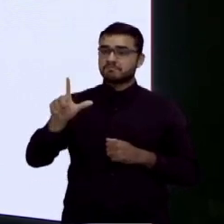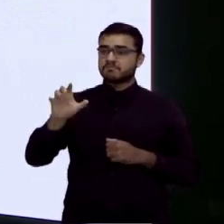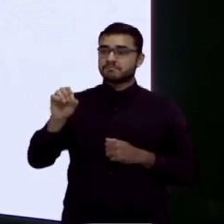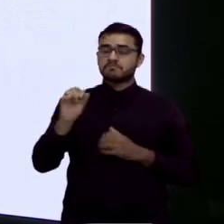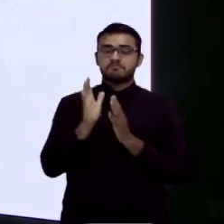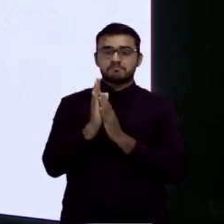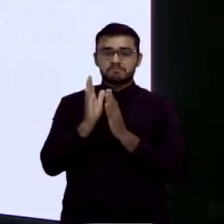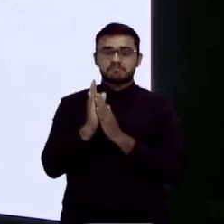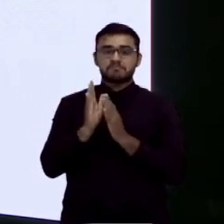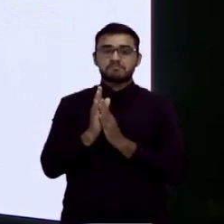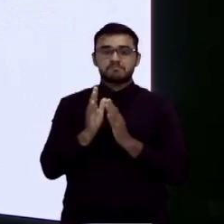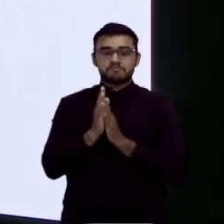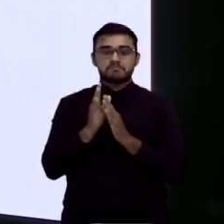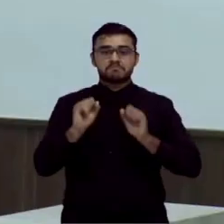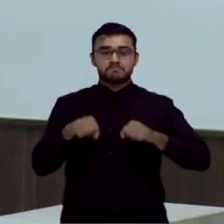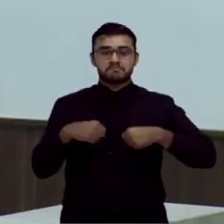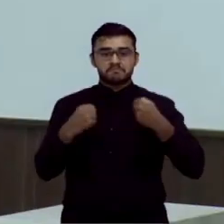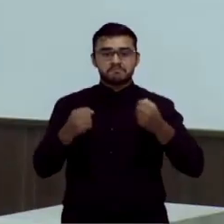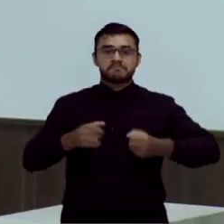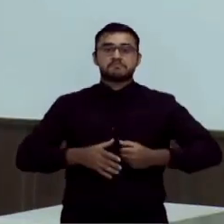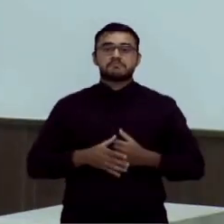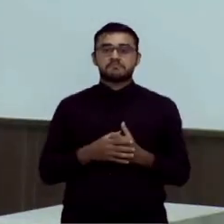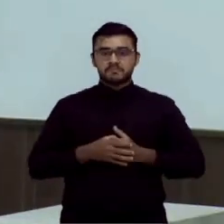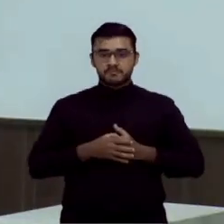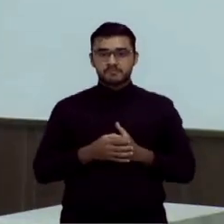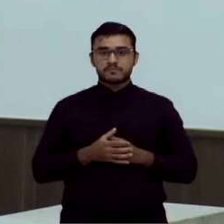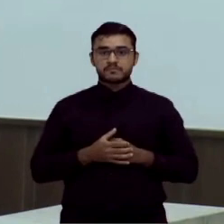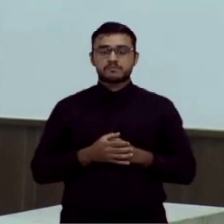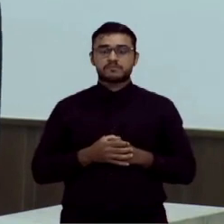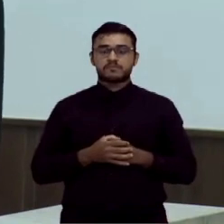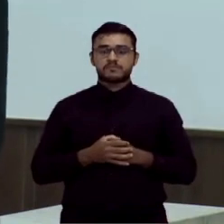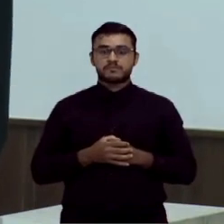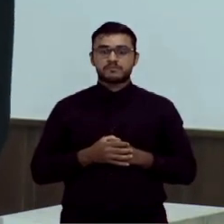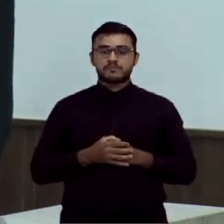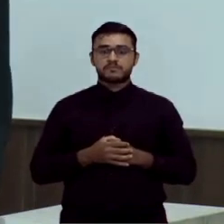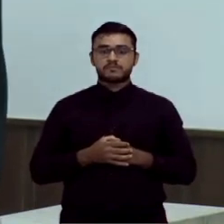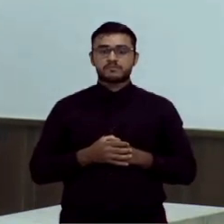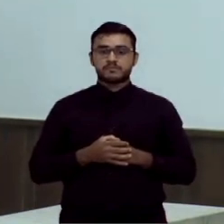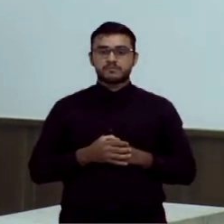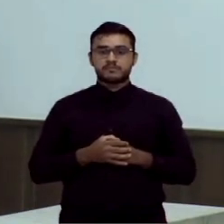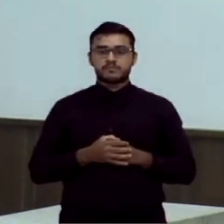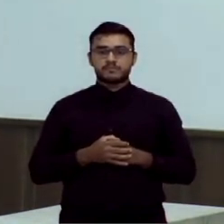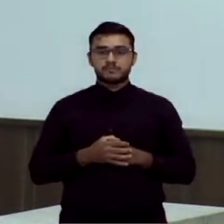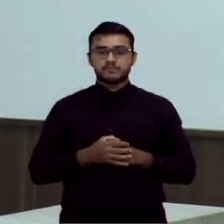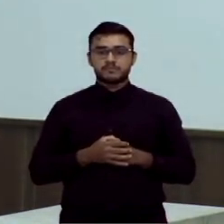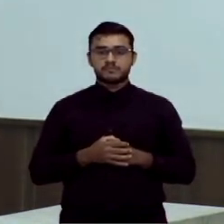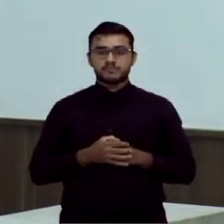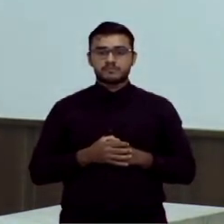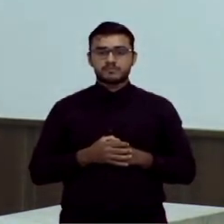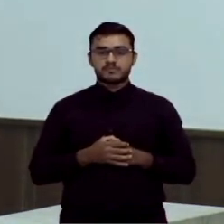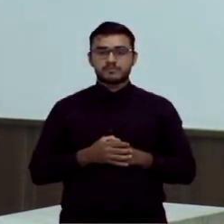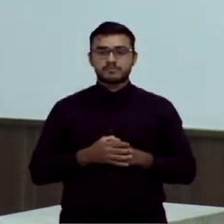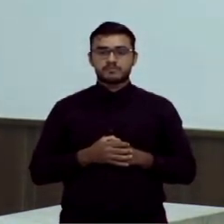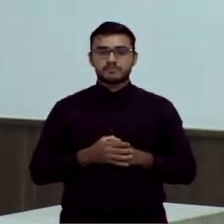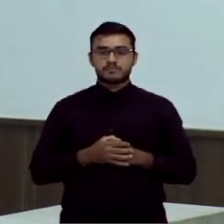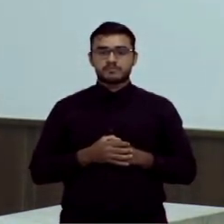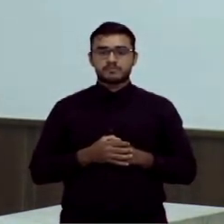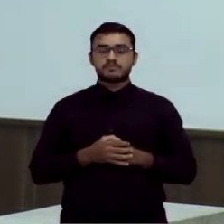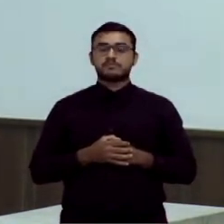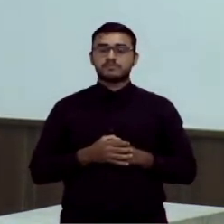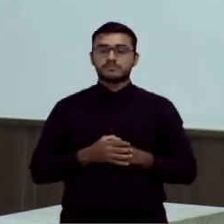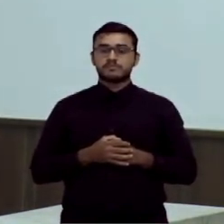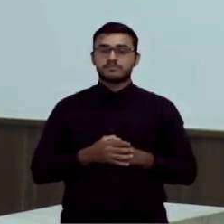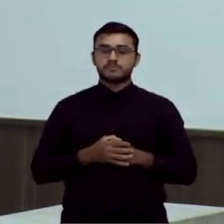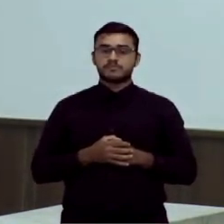mesmo. Então, o que que acontece? Das três artigos que o Léo